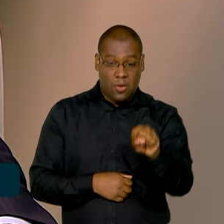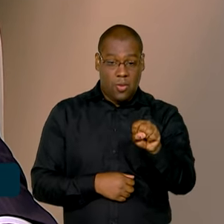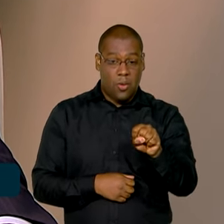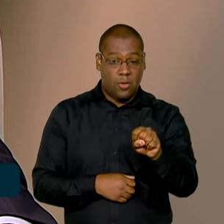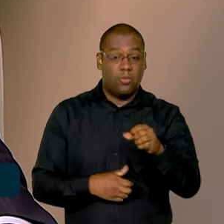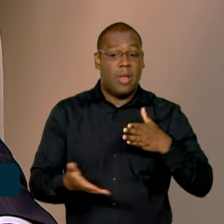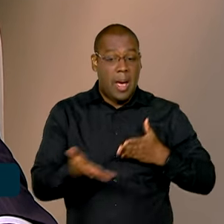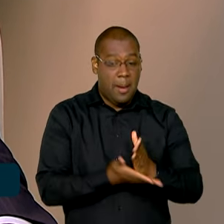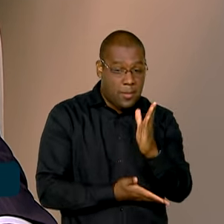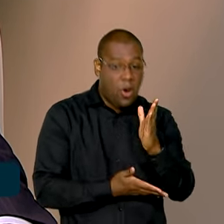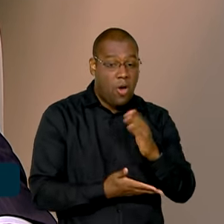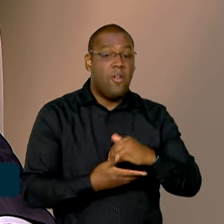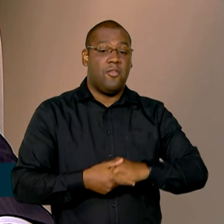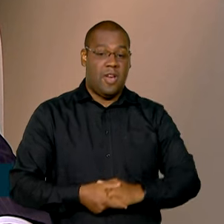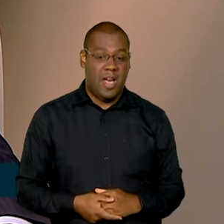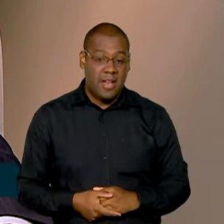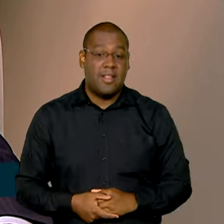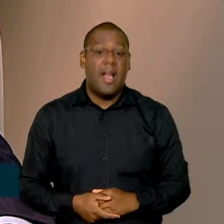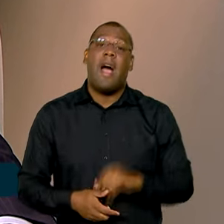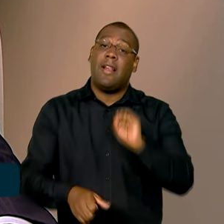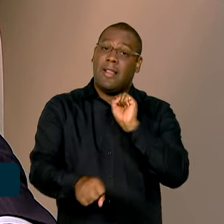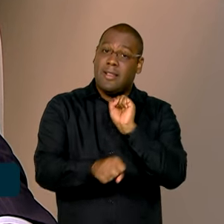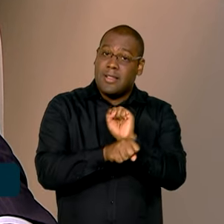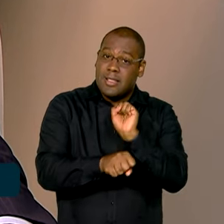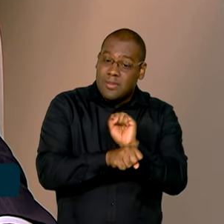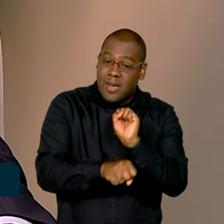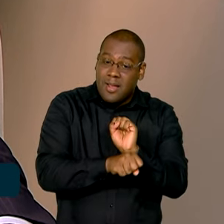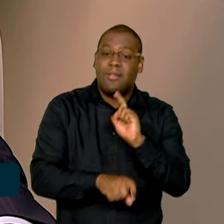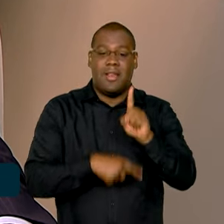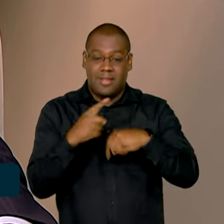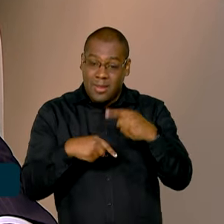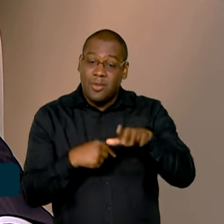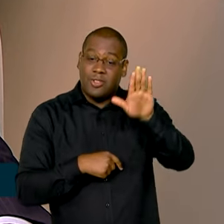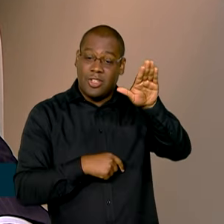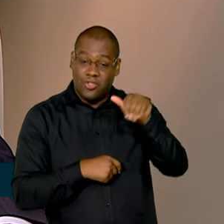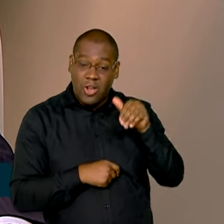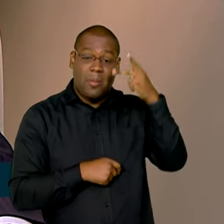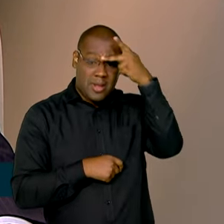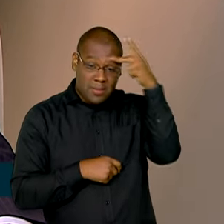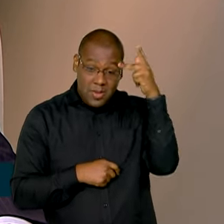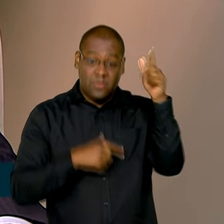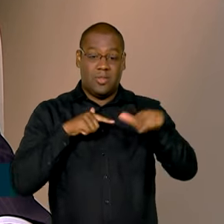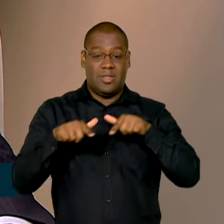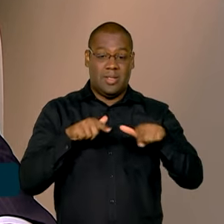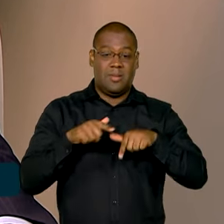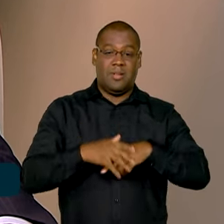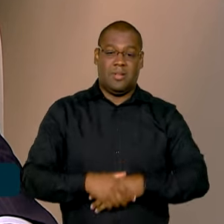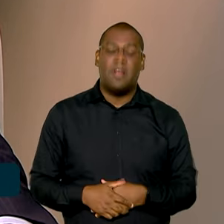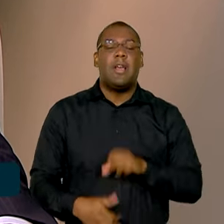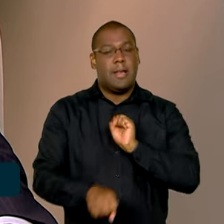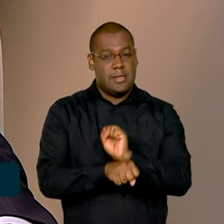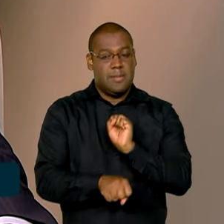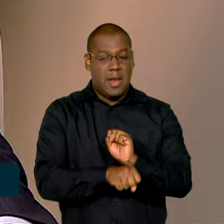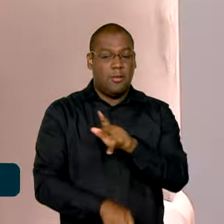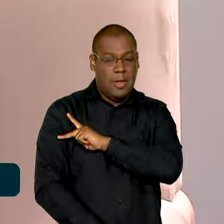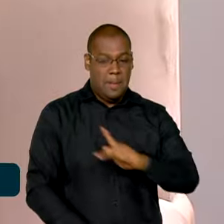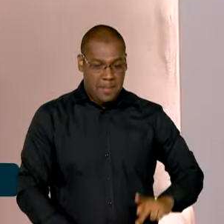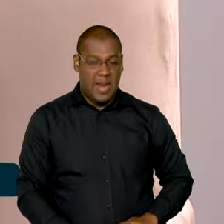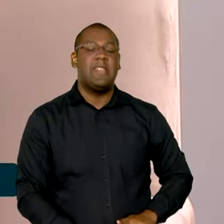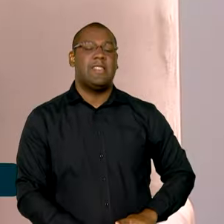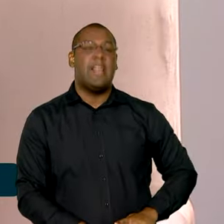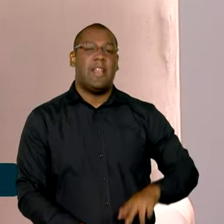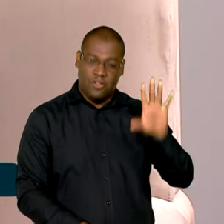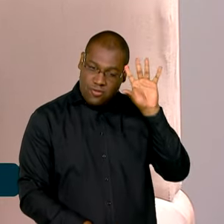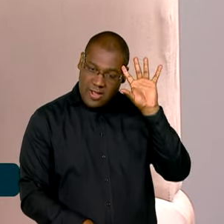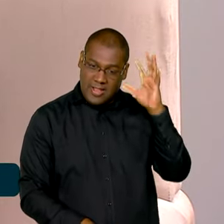vagas, mas podem ser aproveitadas, desde que haja uma decisão de um decreto presidencial. Um cadastro de reserva,